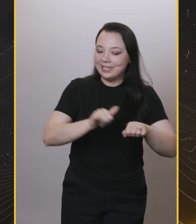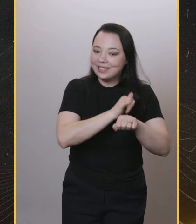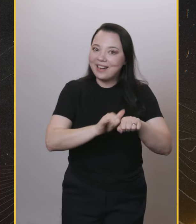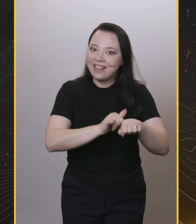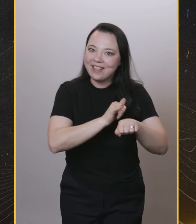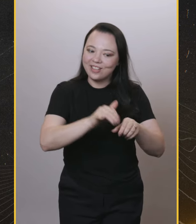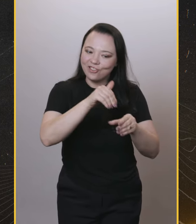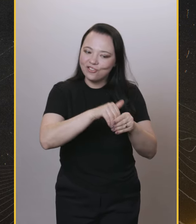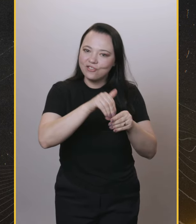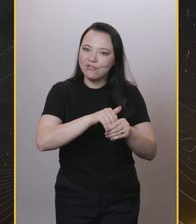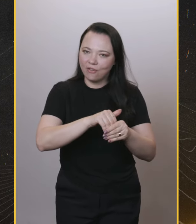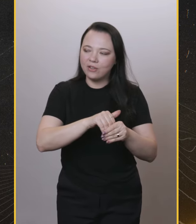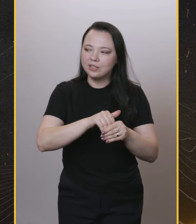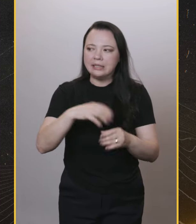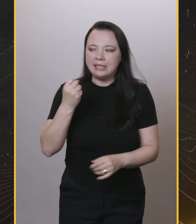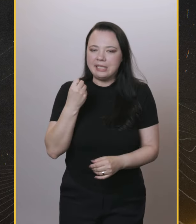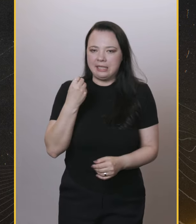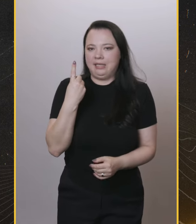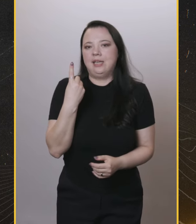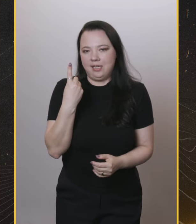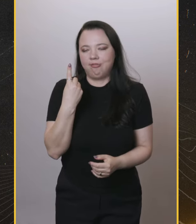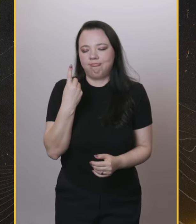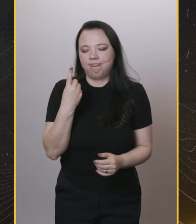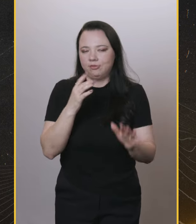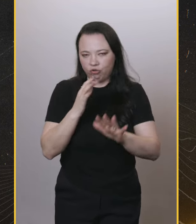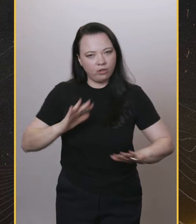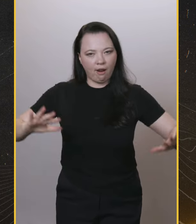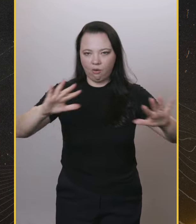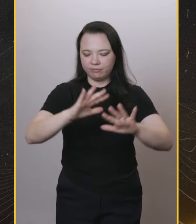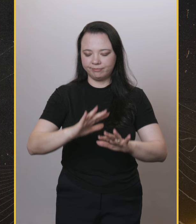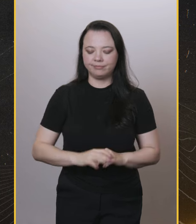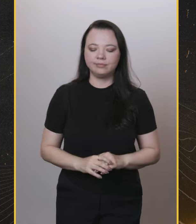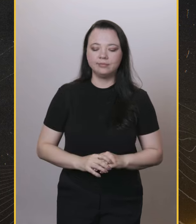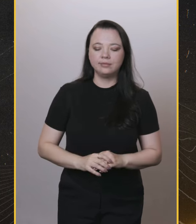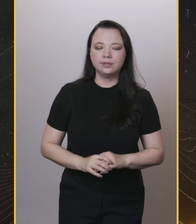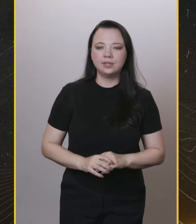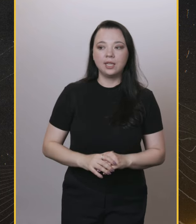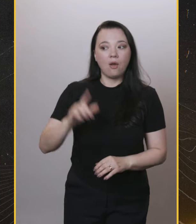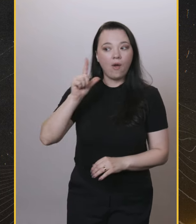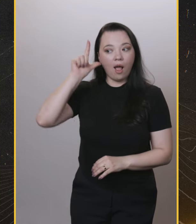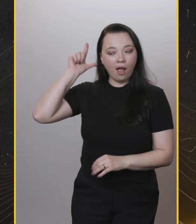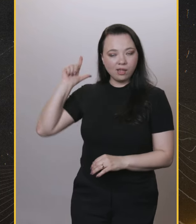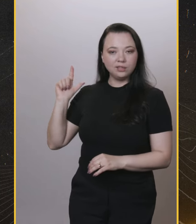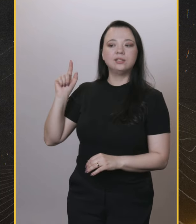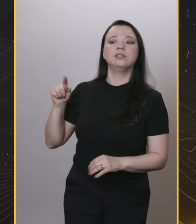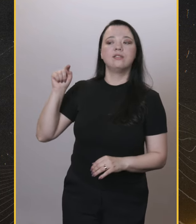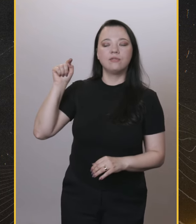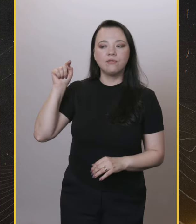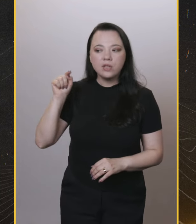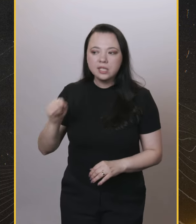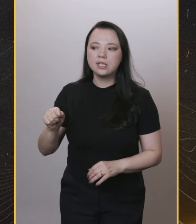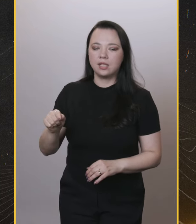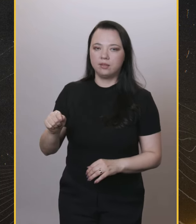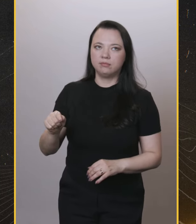tentando pensar um pouco como as estratégias evoluem. Especialmente nessas eleições esquisitas. Nessa